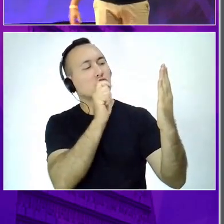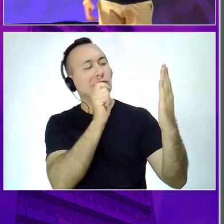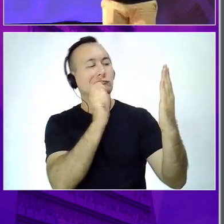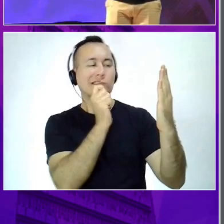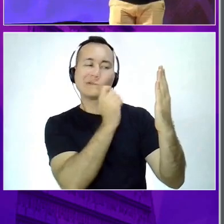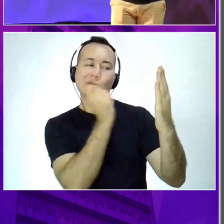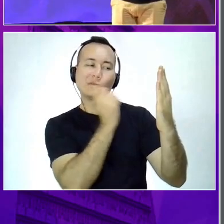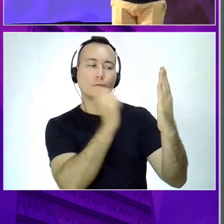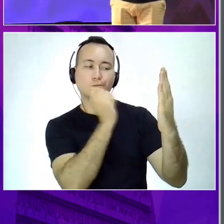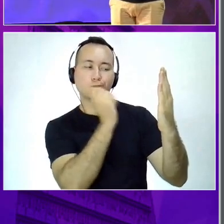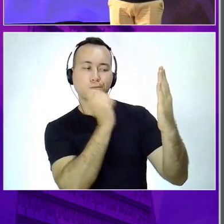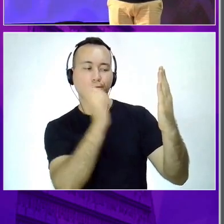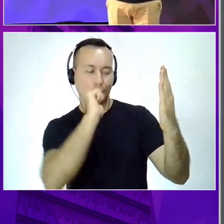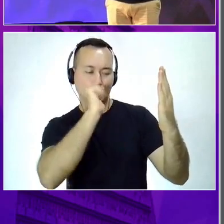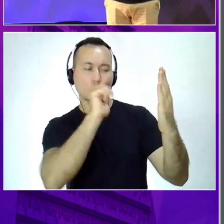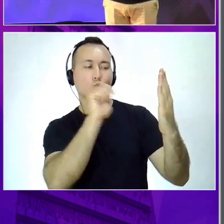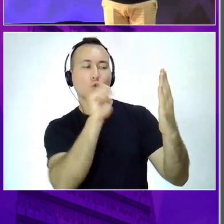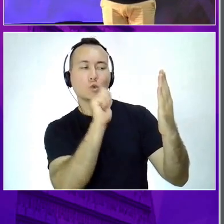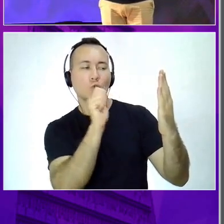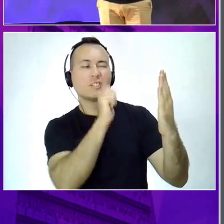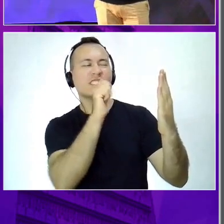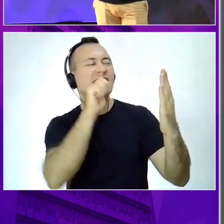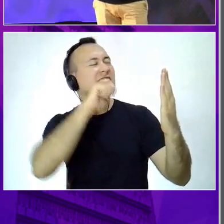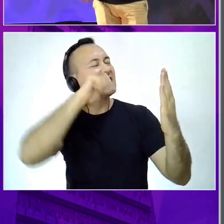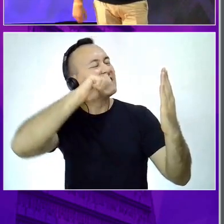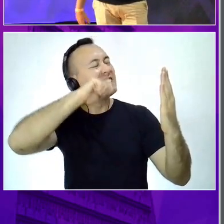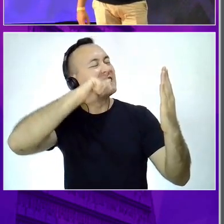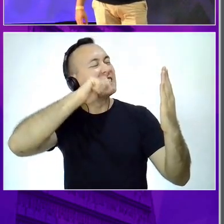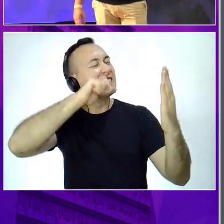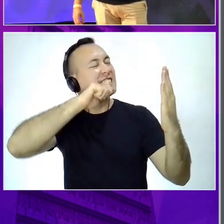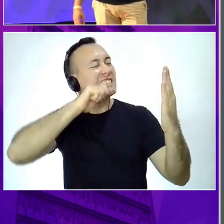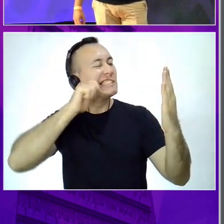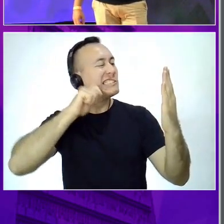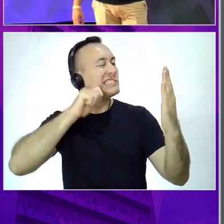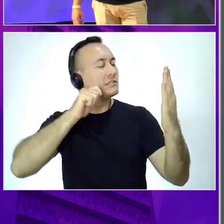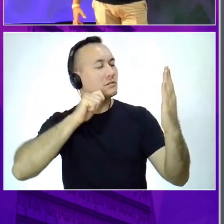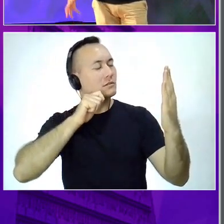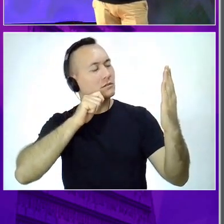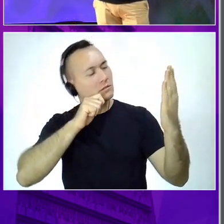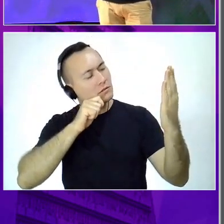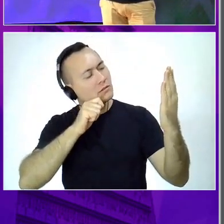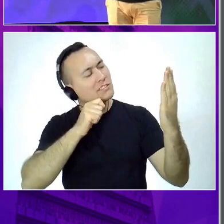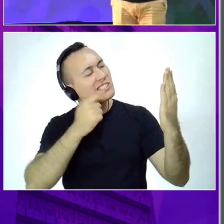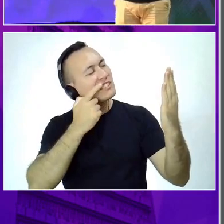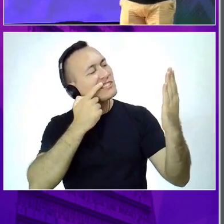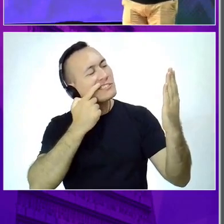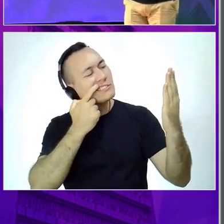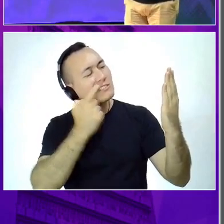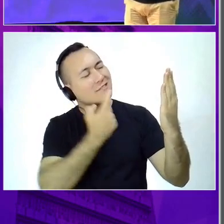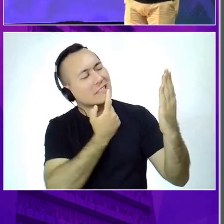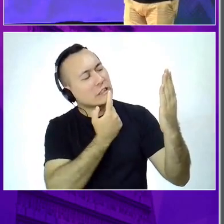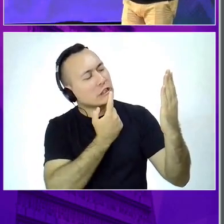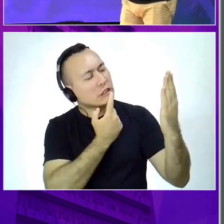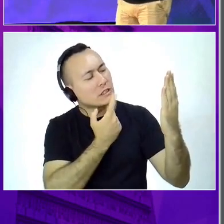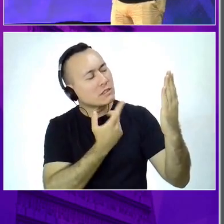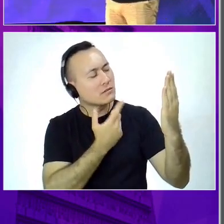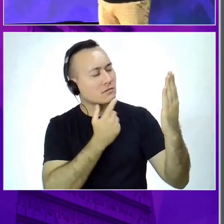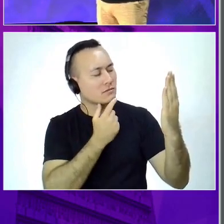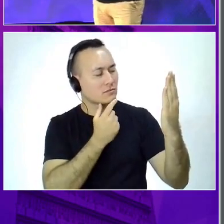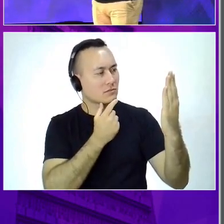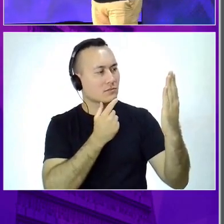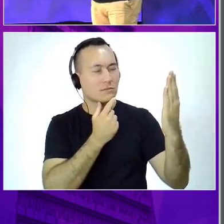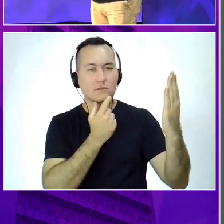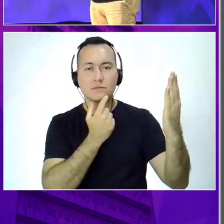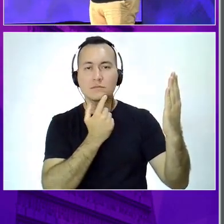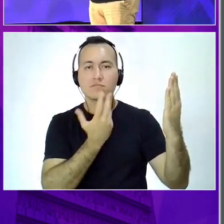espelho? Qual é a imagem que você enxerga de si próprio? Como que essa imagem está impactando as